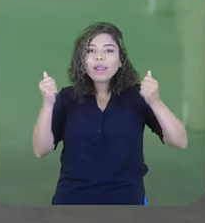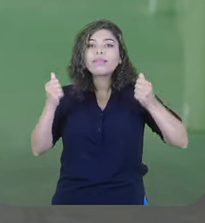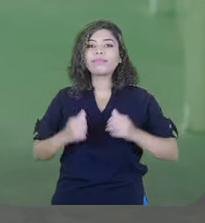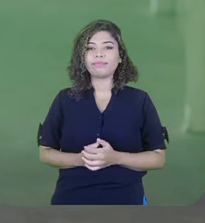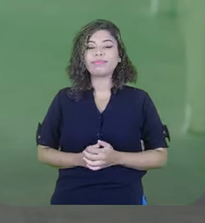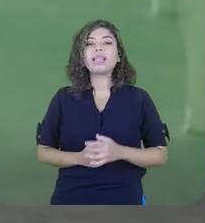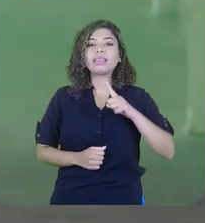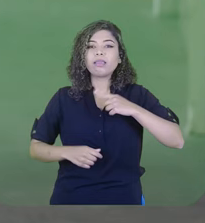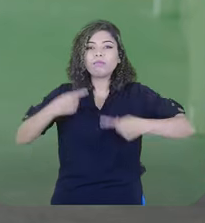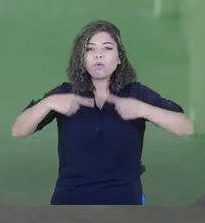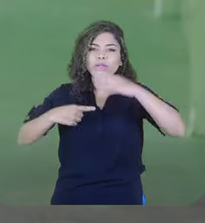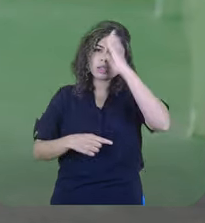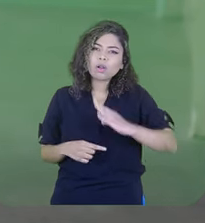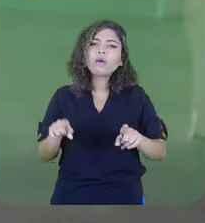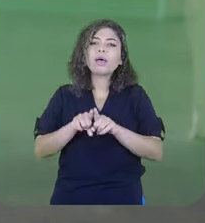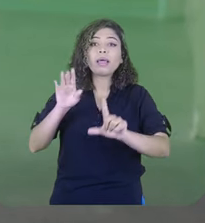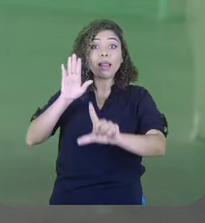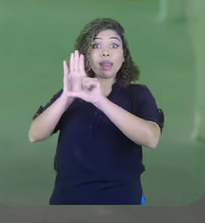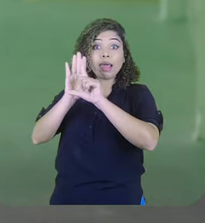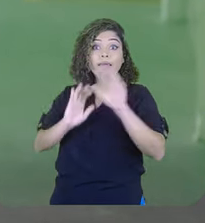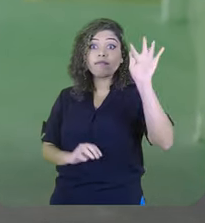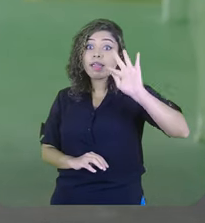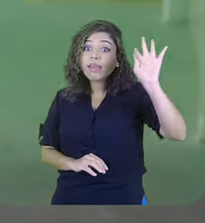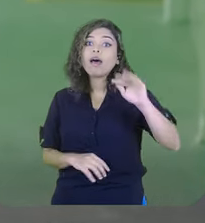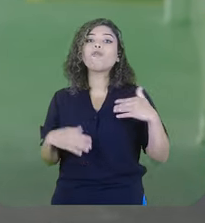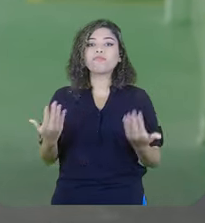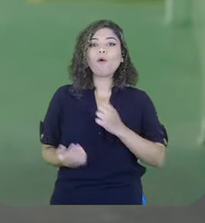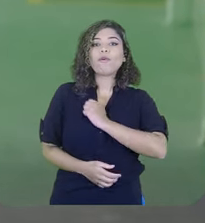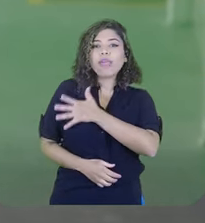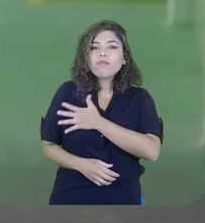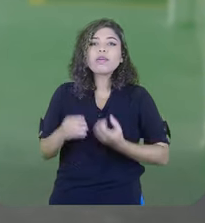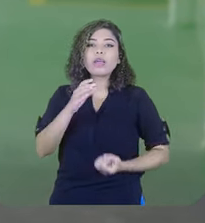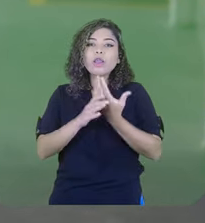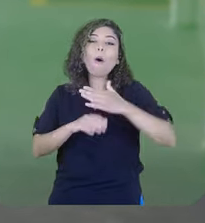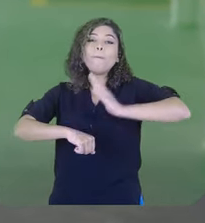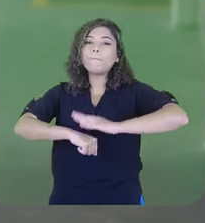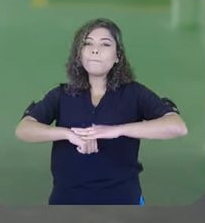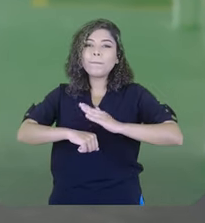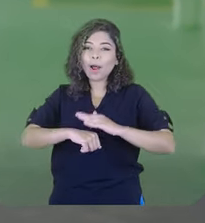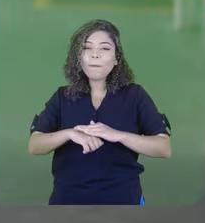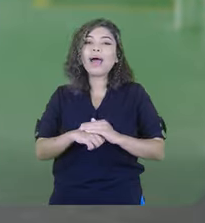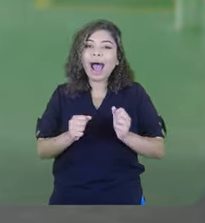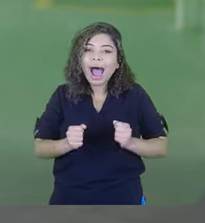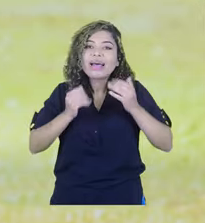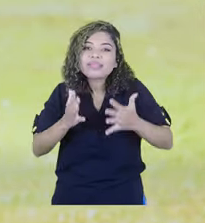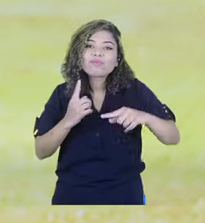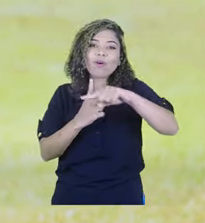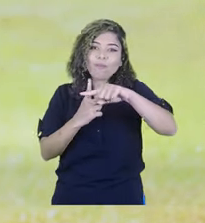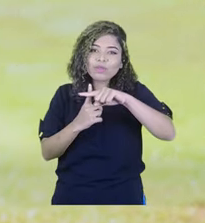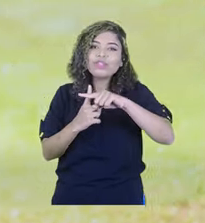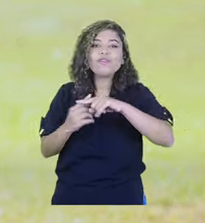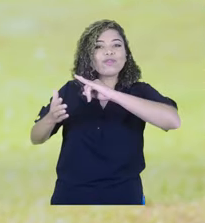partir de políticas nacionais e leis federais, o IFPE implantou sua própria política de ações afirmativas.